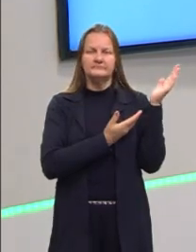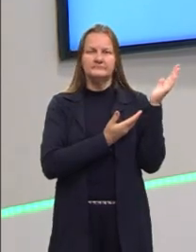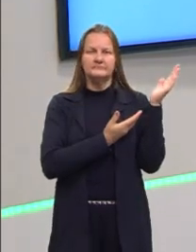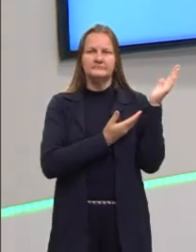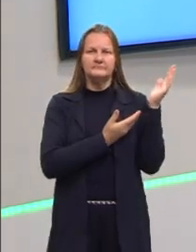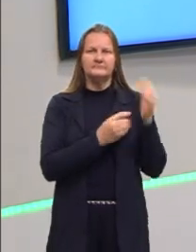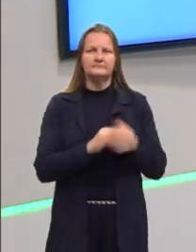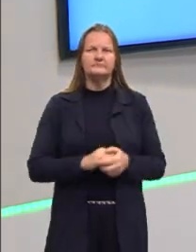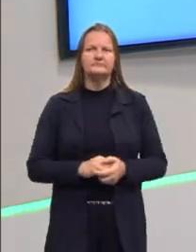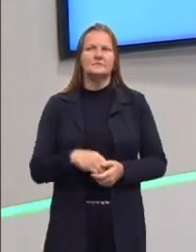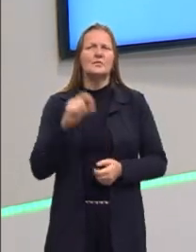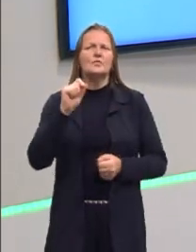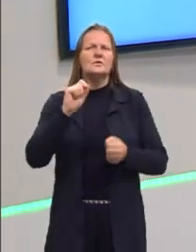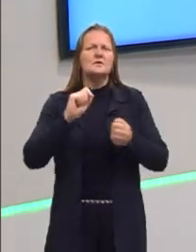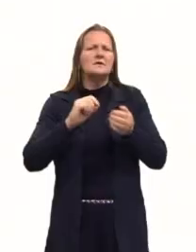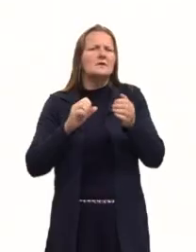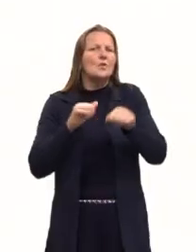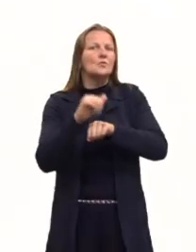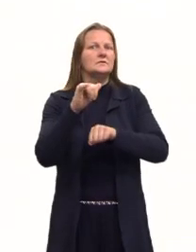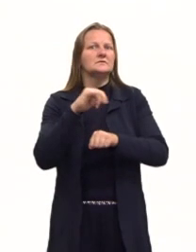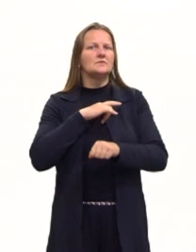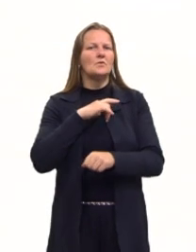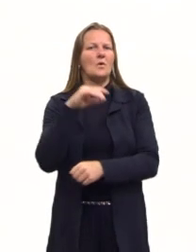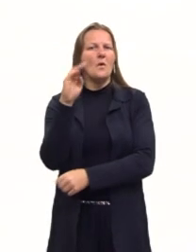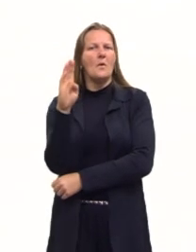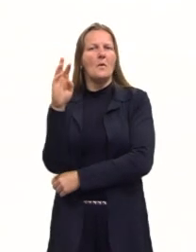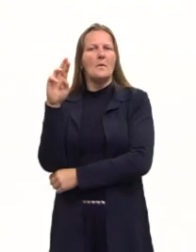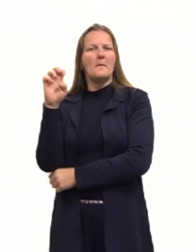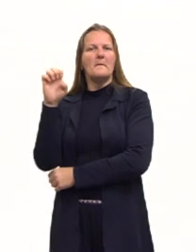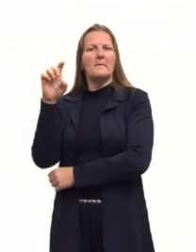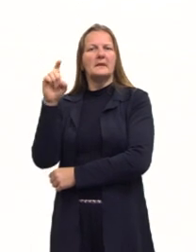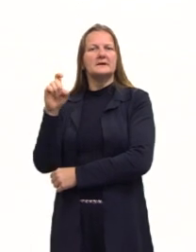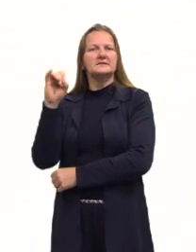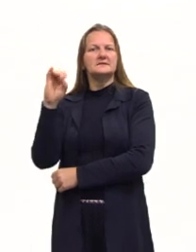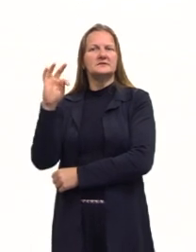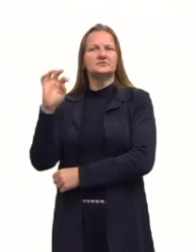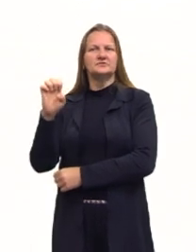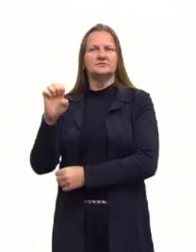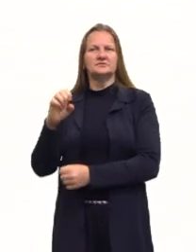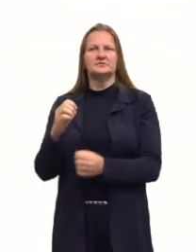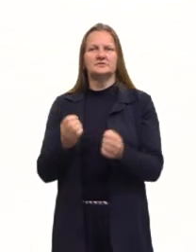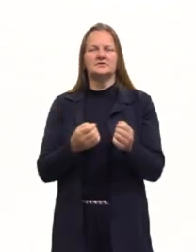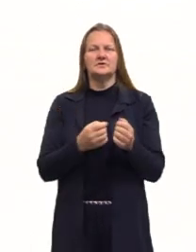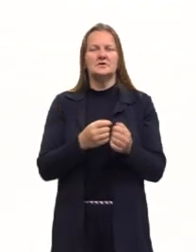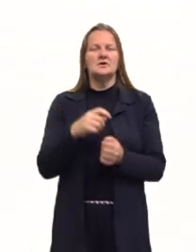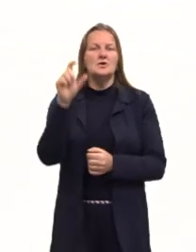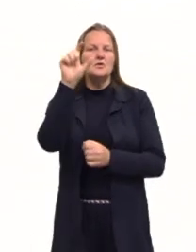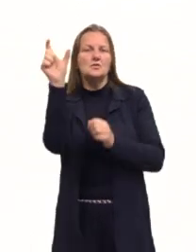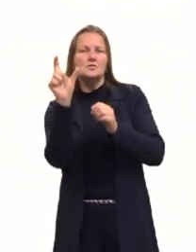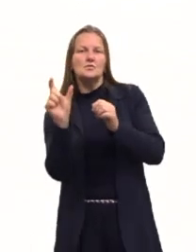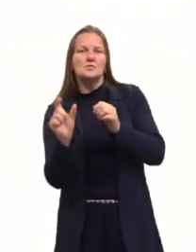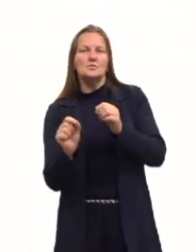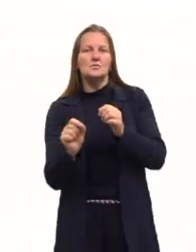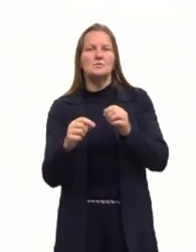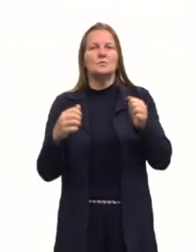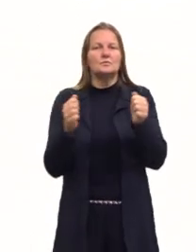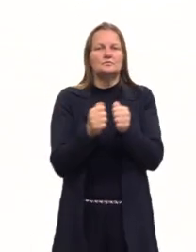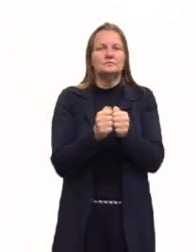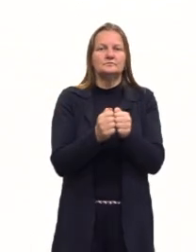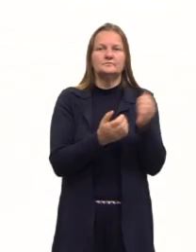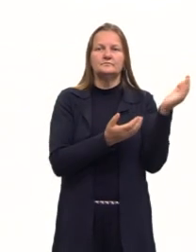o que acontece com esse Brexit, né? A palavra aí de saída, né? Com a Grã-Bretanha, então, Brexit com a Bretanha, tá?